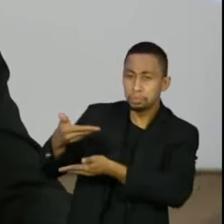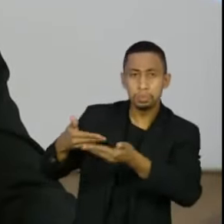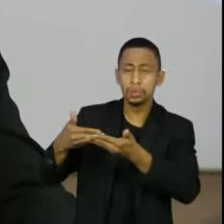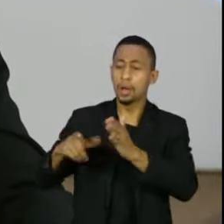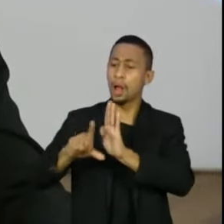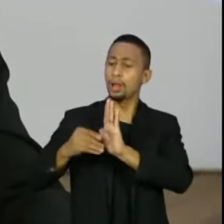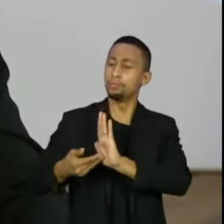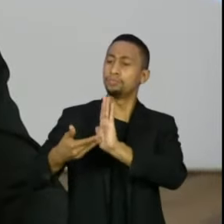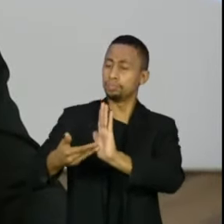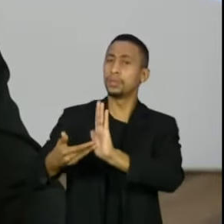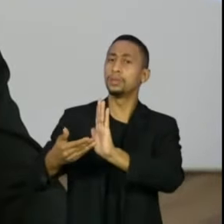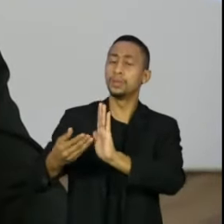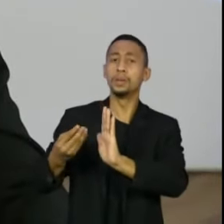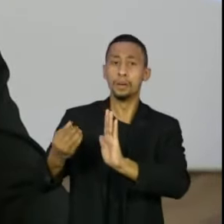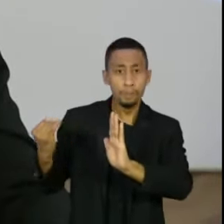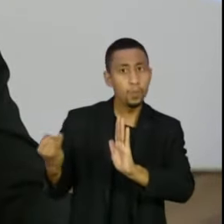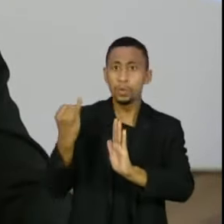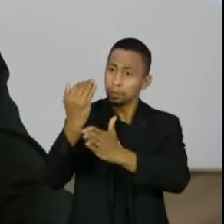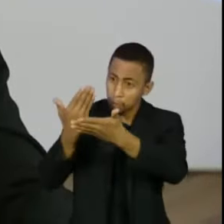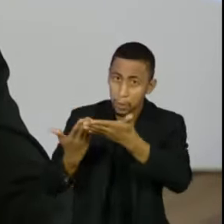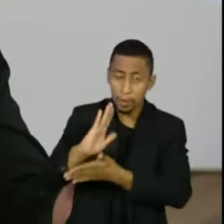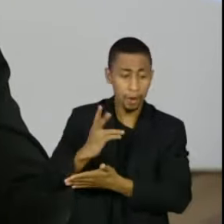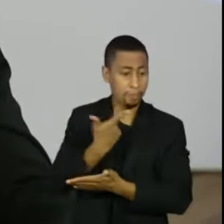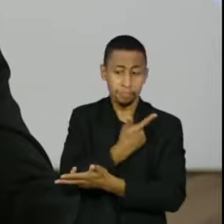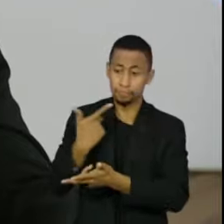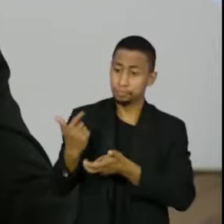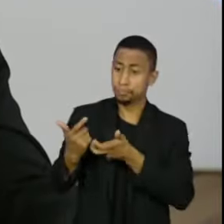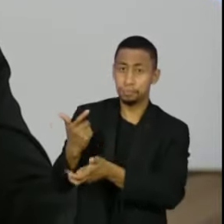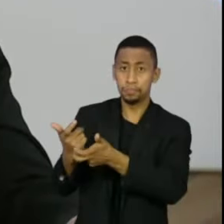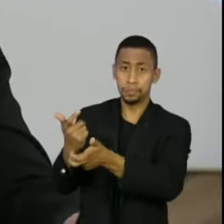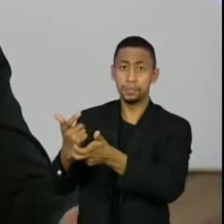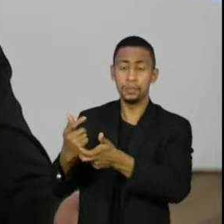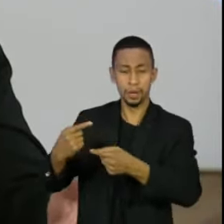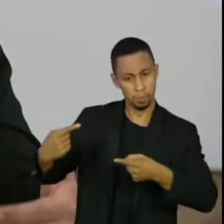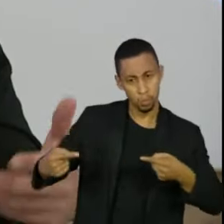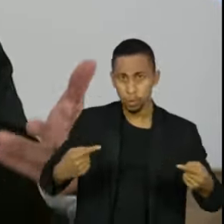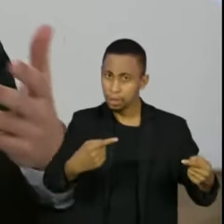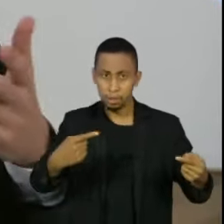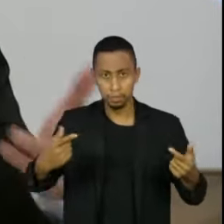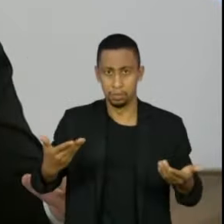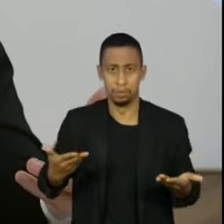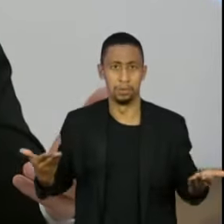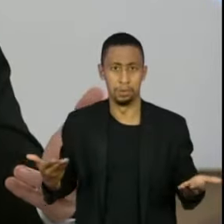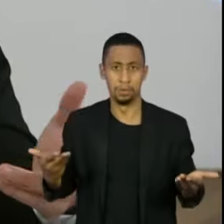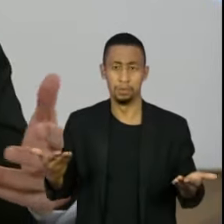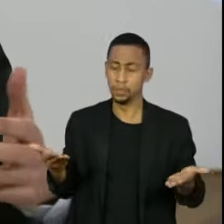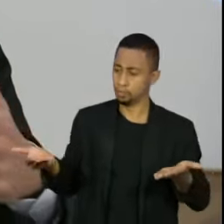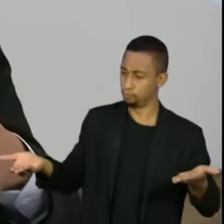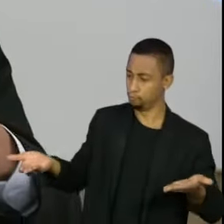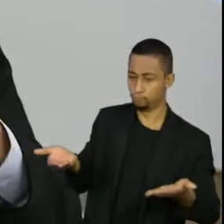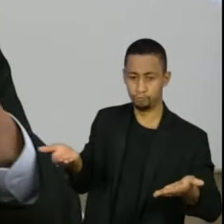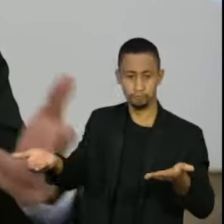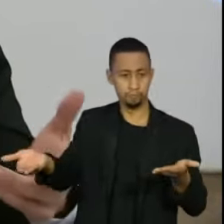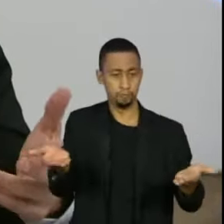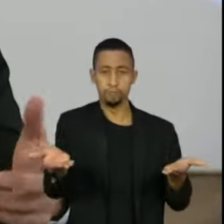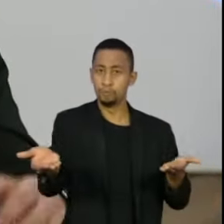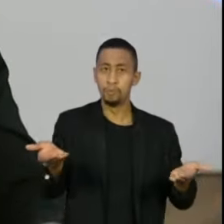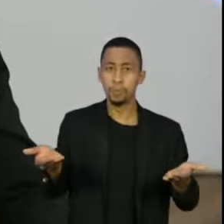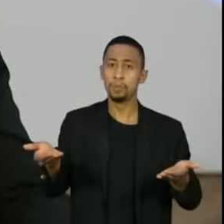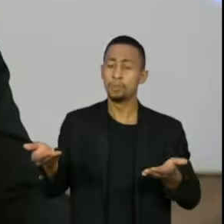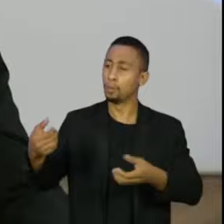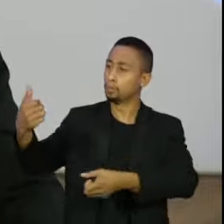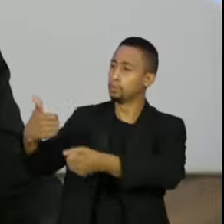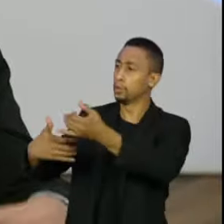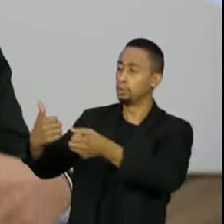de lei muito importante para a gente ganhar escala na vacinação. Então, isso é a política, de reconhecer os dois lados, ouvir os dois